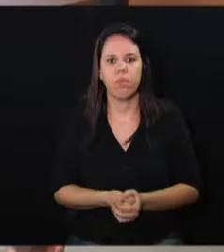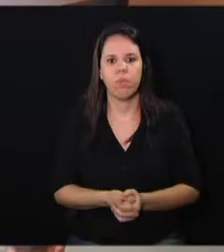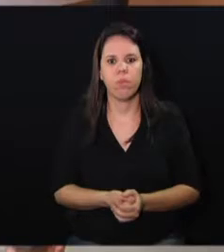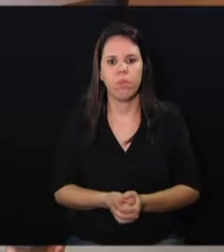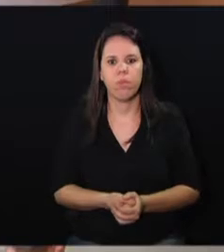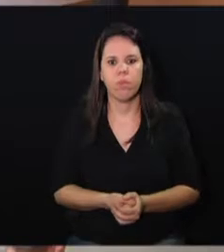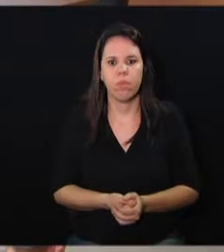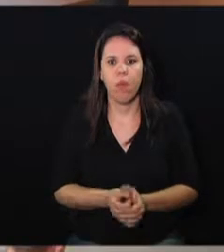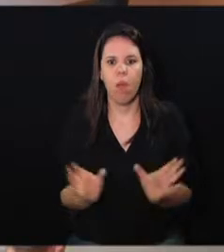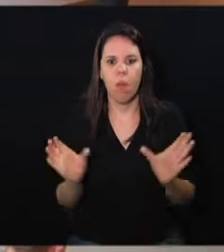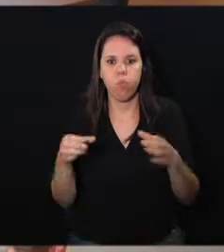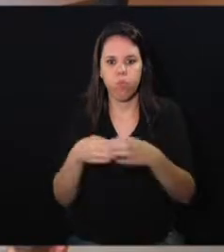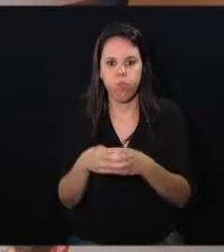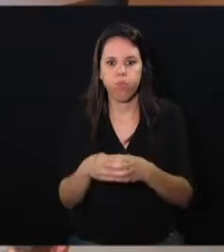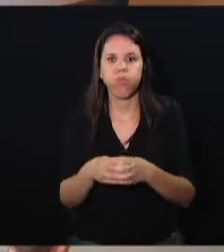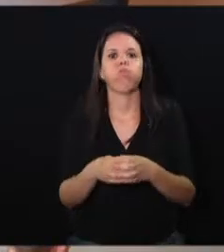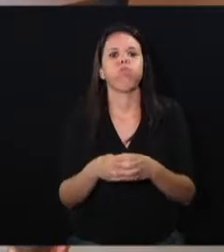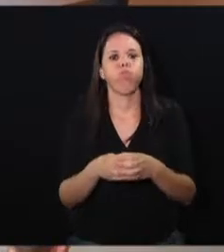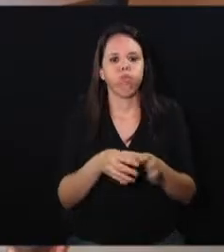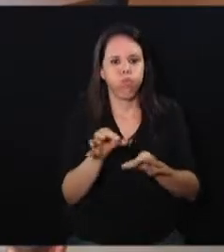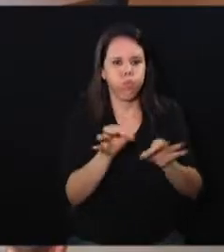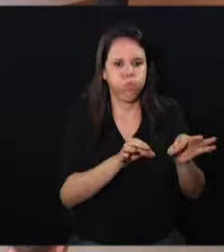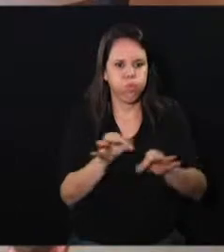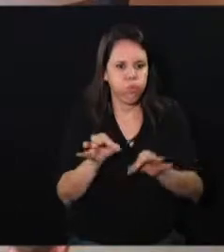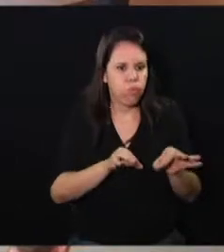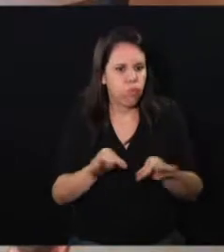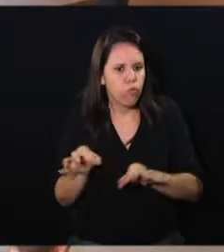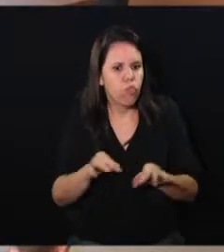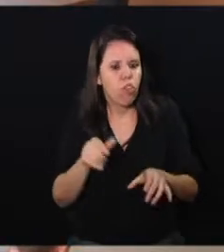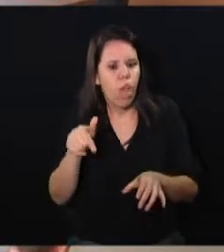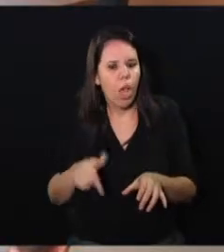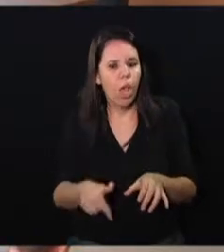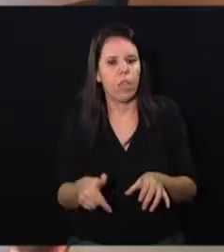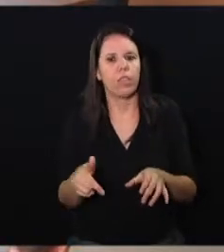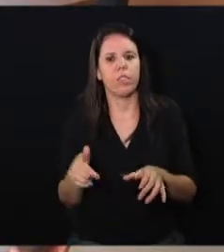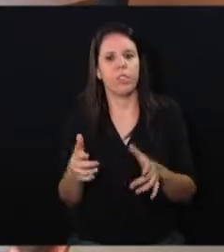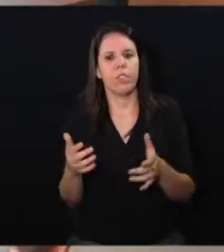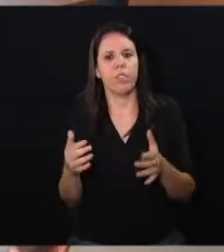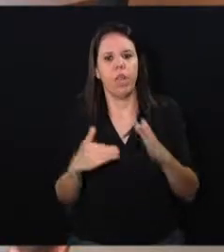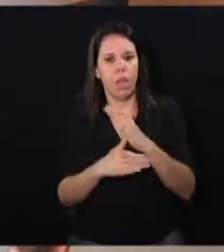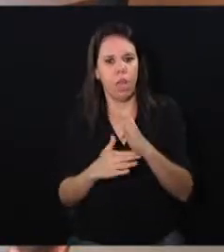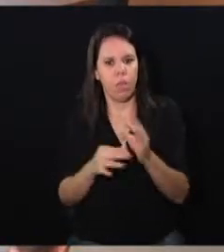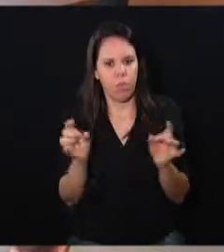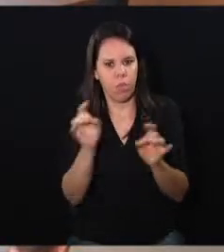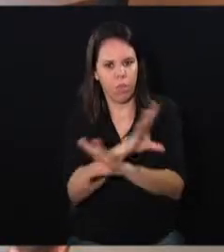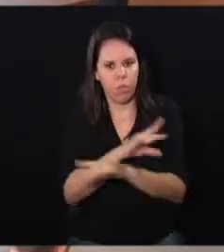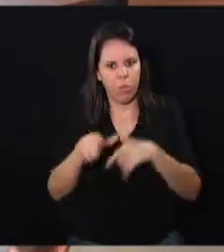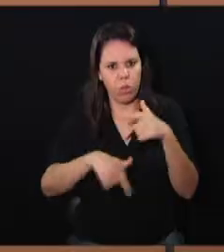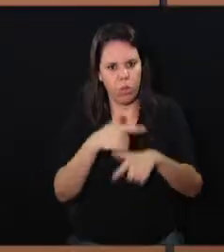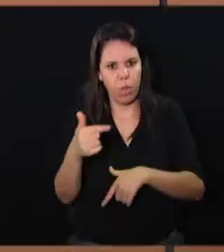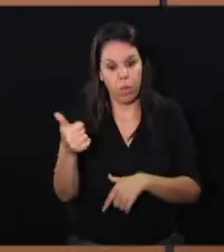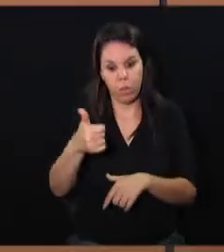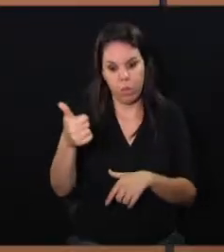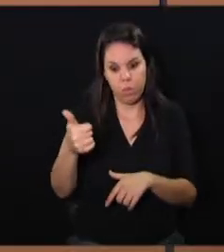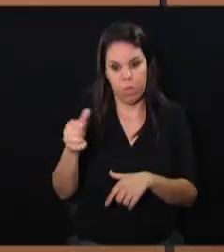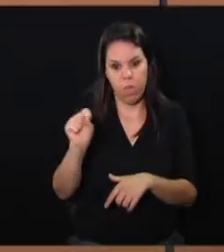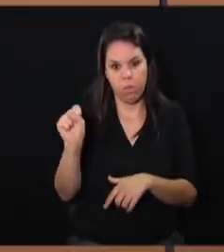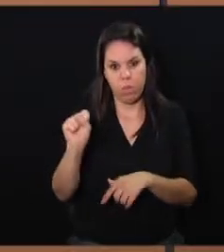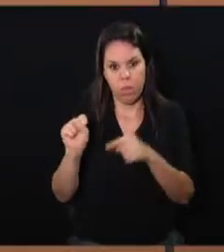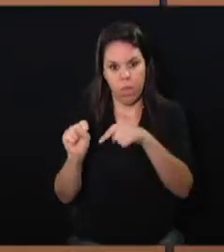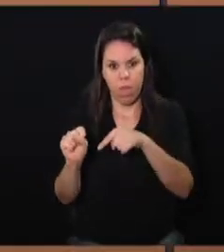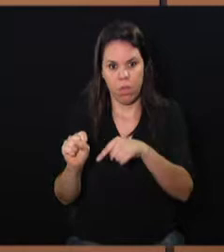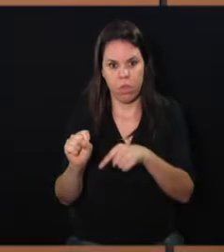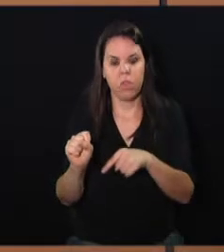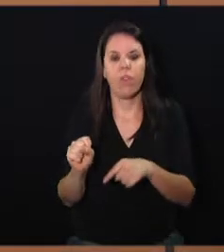A comissão de mobilidade urbana e planejamento viário da Câmara encerrou os trabalhos do primeiro semestre. O vereador